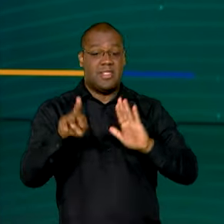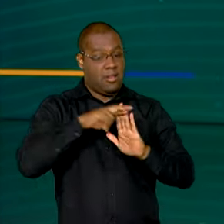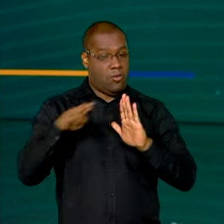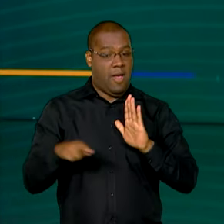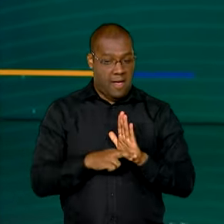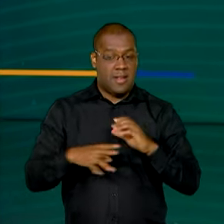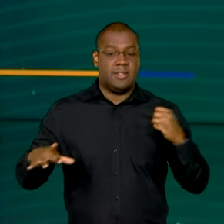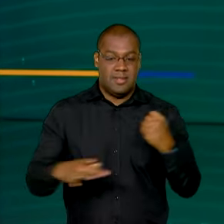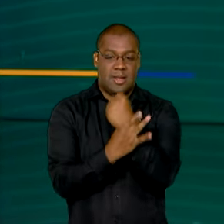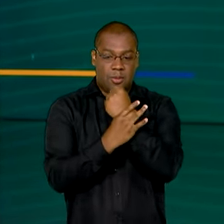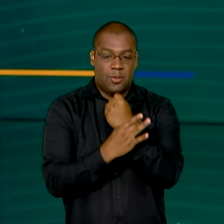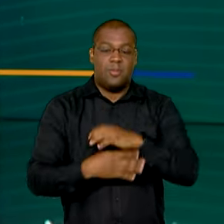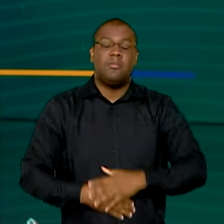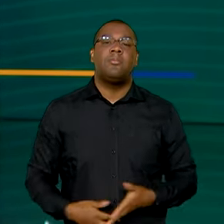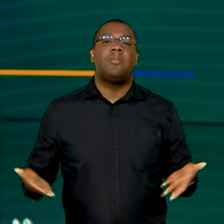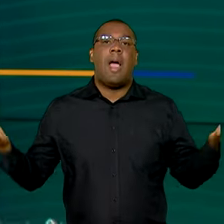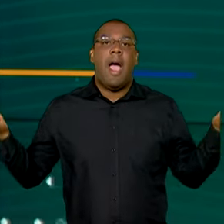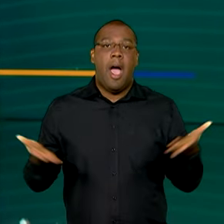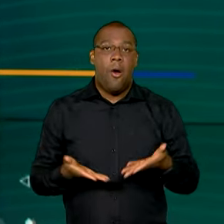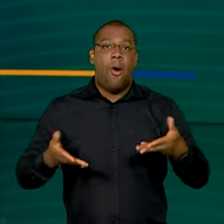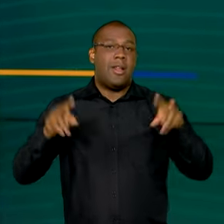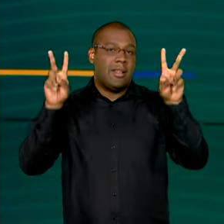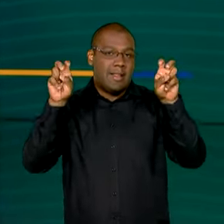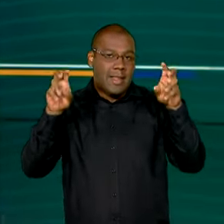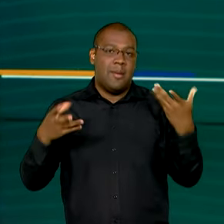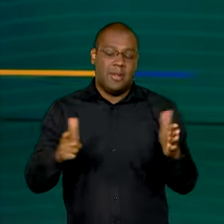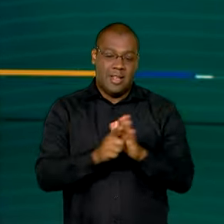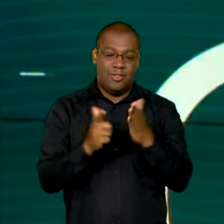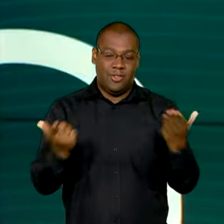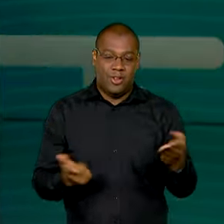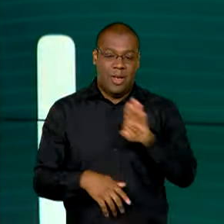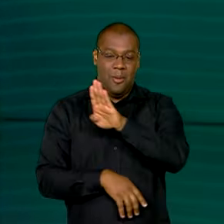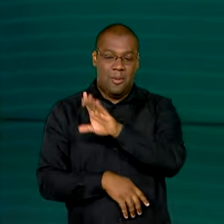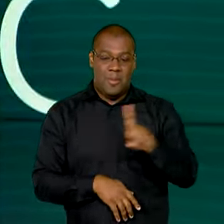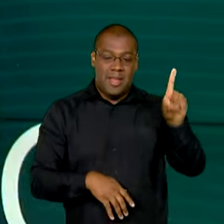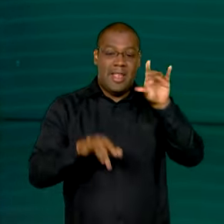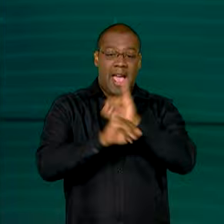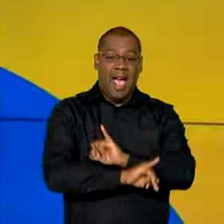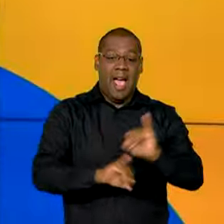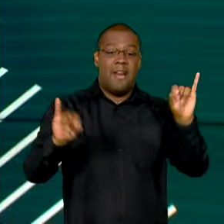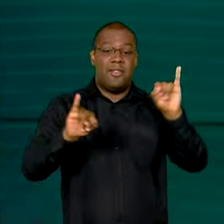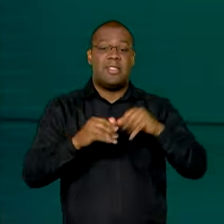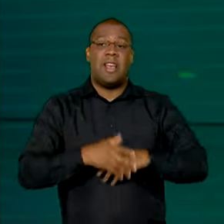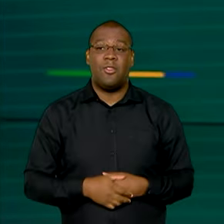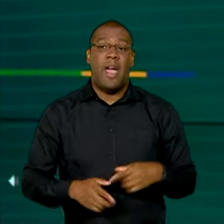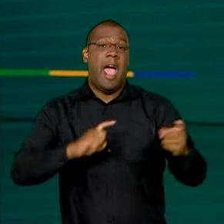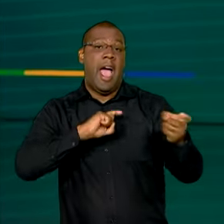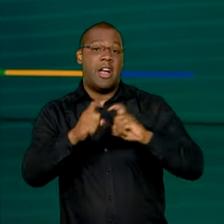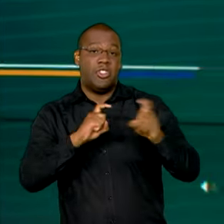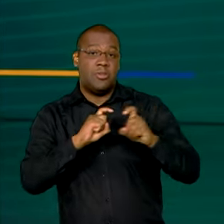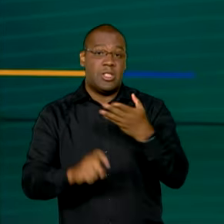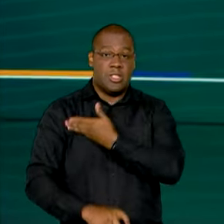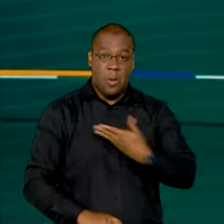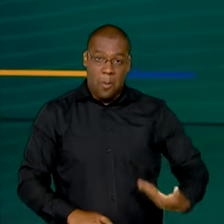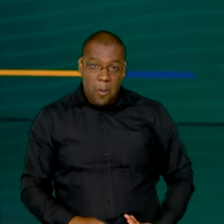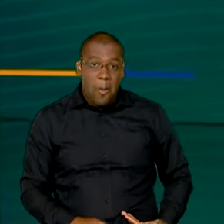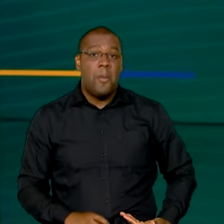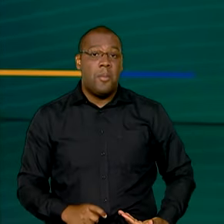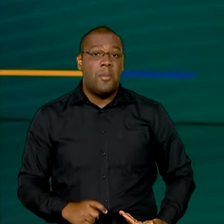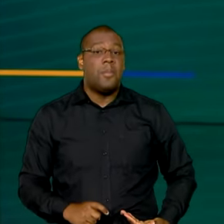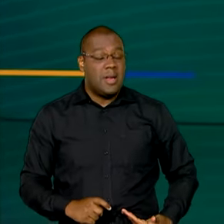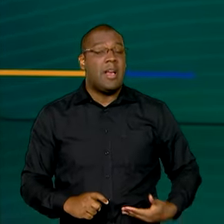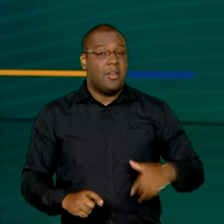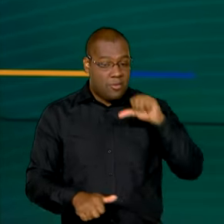E agora o nosso assunto aqui no Brasil em Dia é a renovação de quadros na administração pública. Como nós